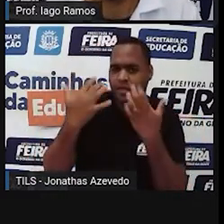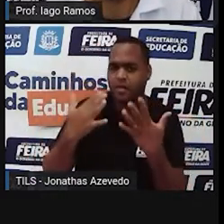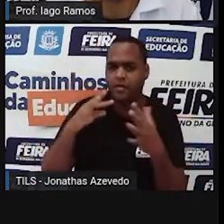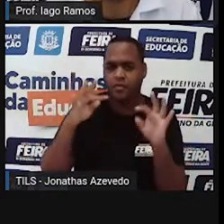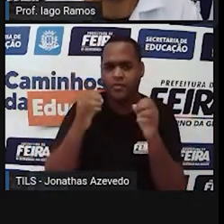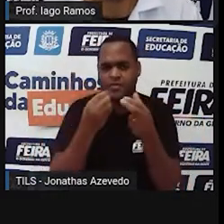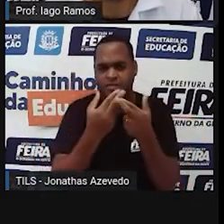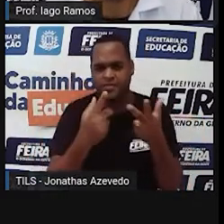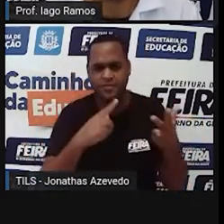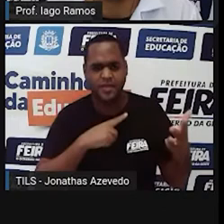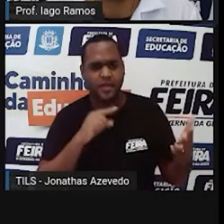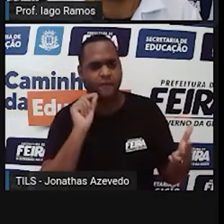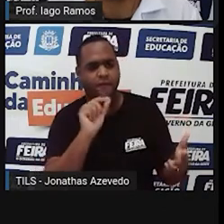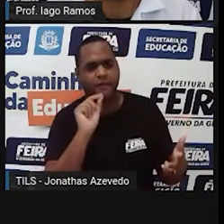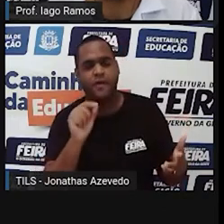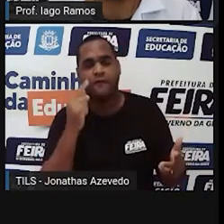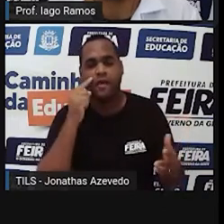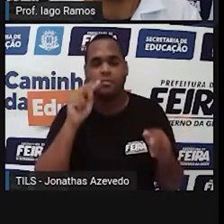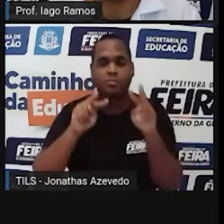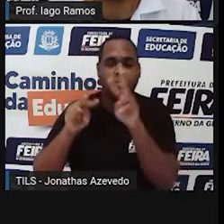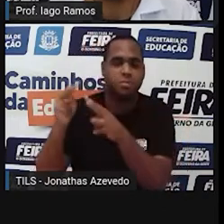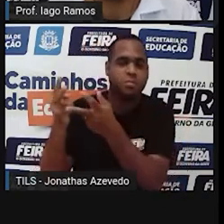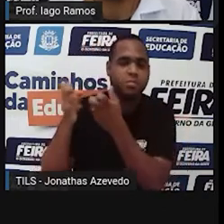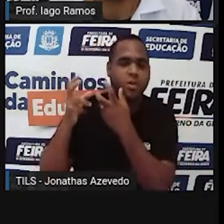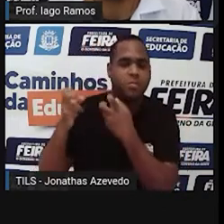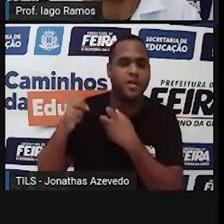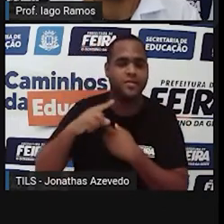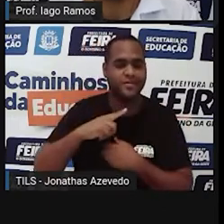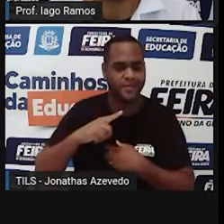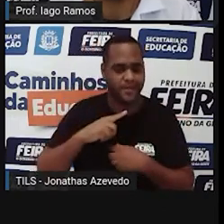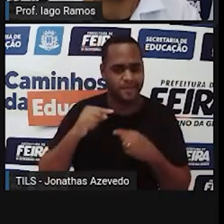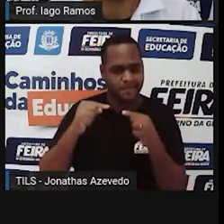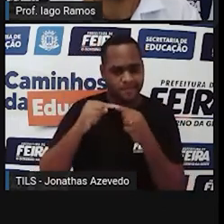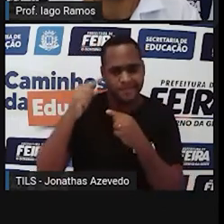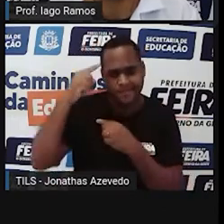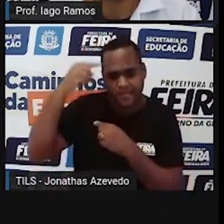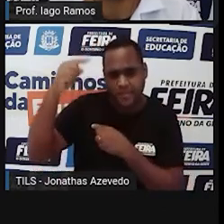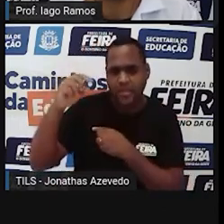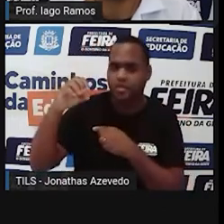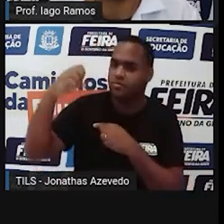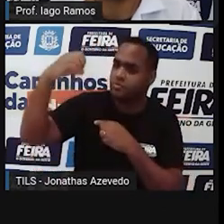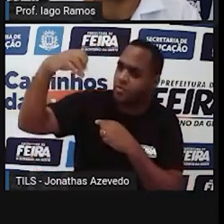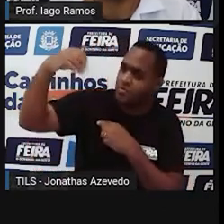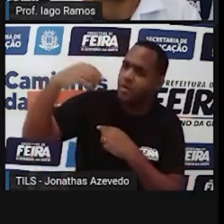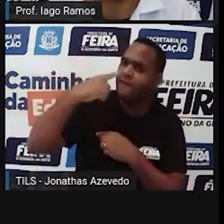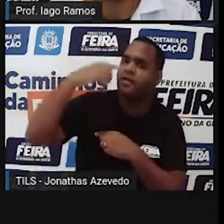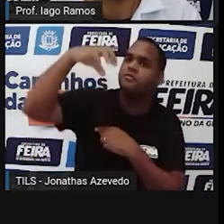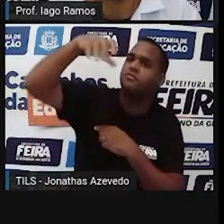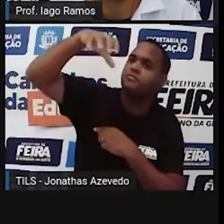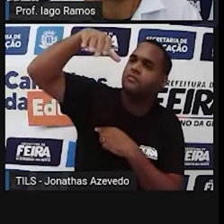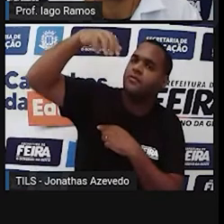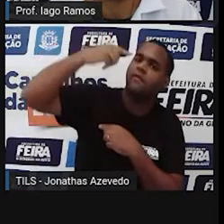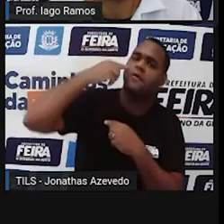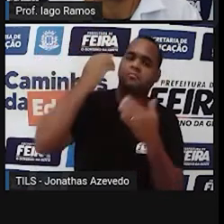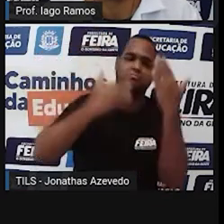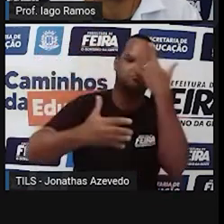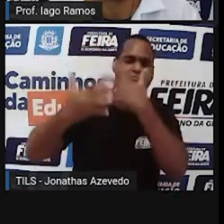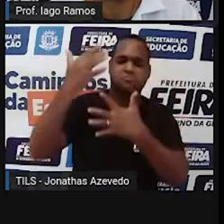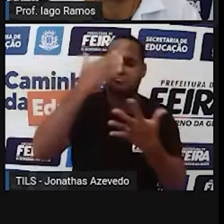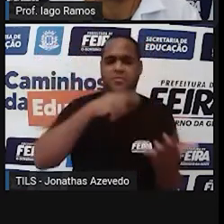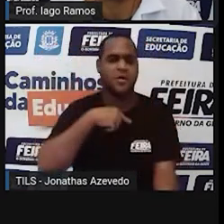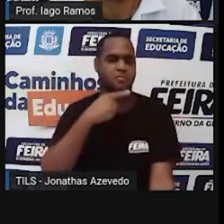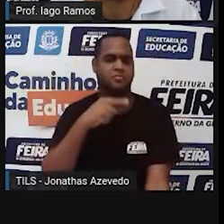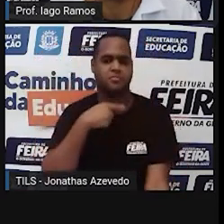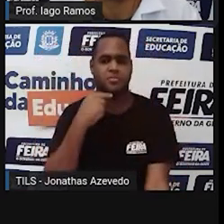está ao nosso redor. Sem a luz do Sol ou de uma lâmpada artificial, isso seria algo impossível. O legal é que